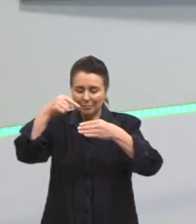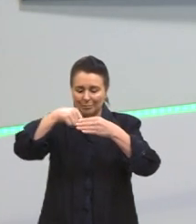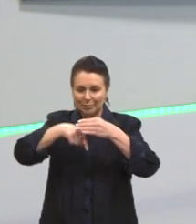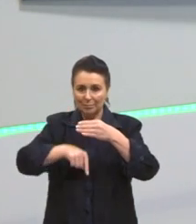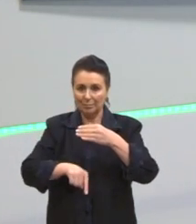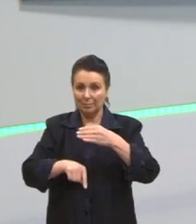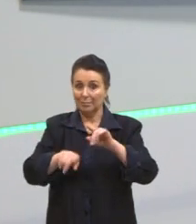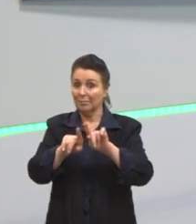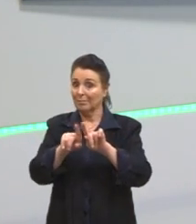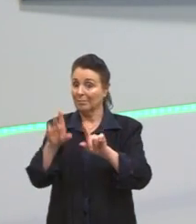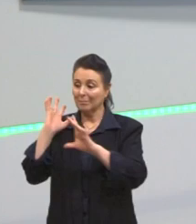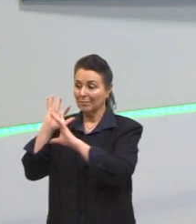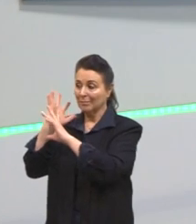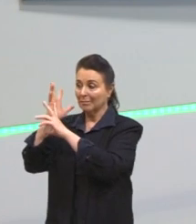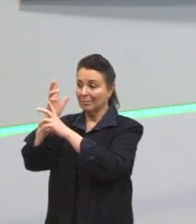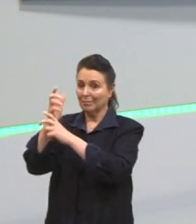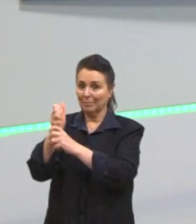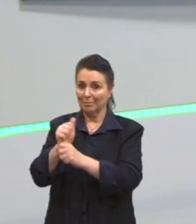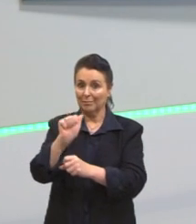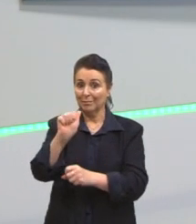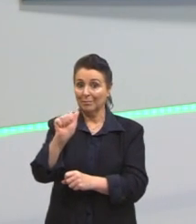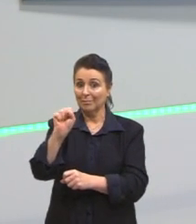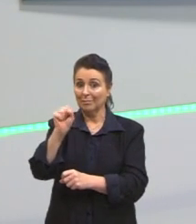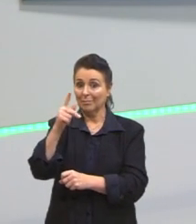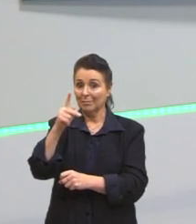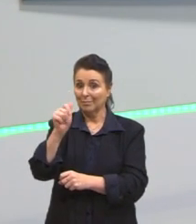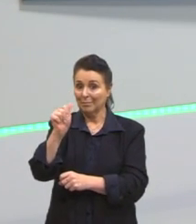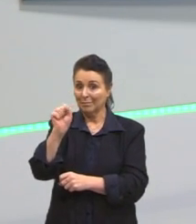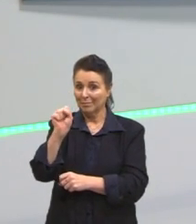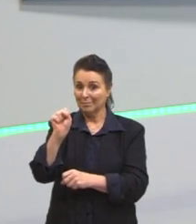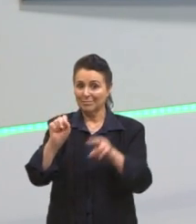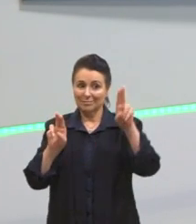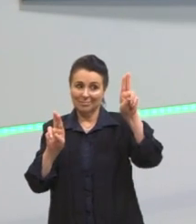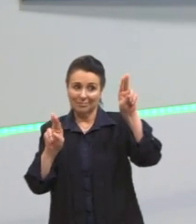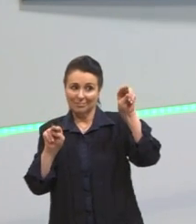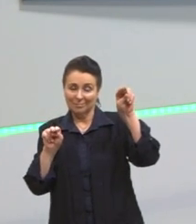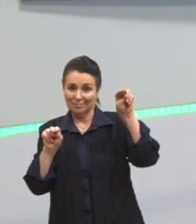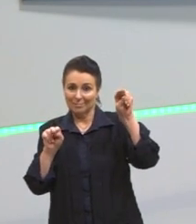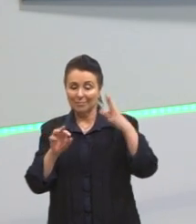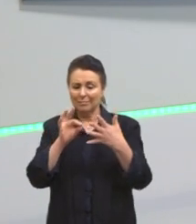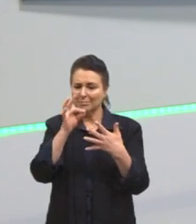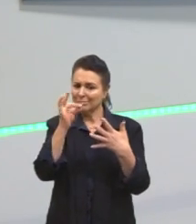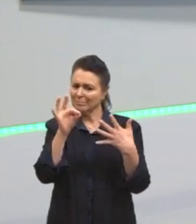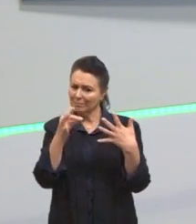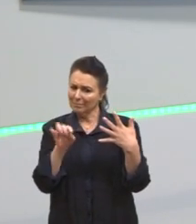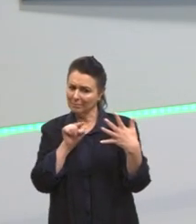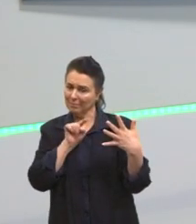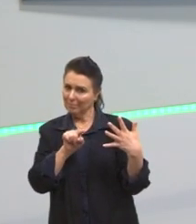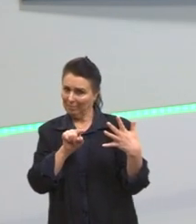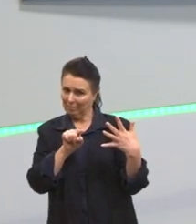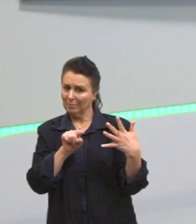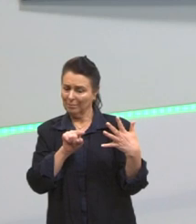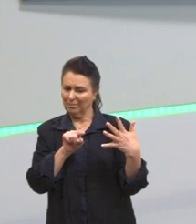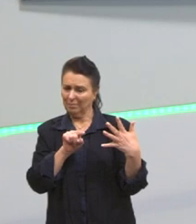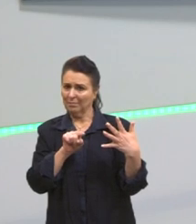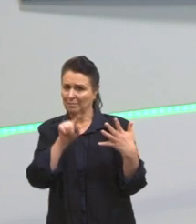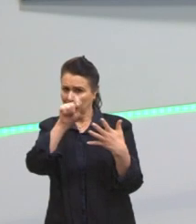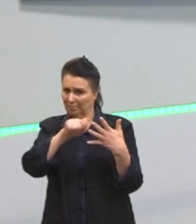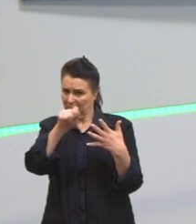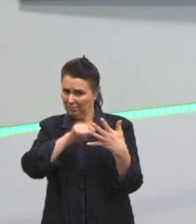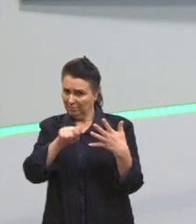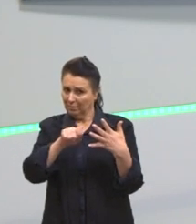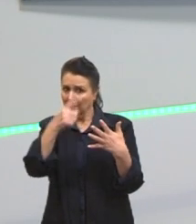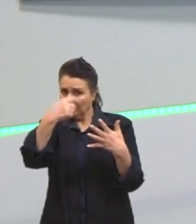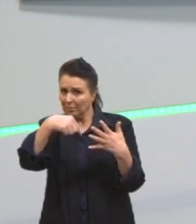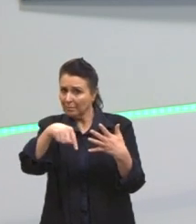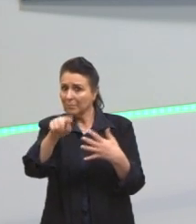gente lembrar, as aspas, elas vão fazer esse papel, então, de destacar que aquela fala que está ali não é minha, é a fala de